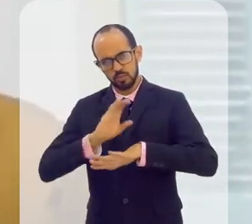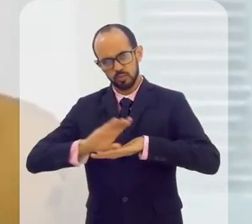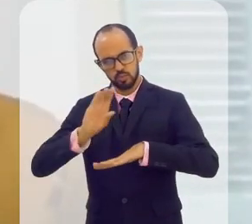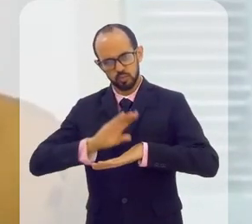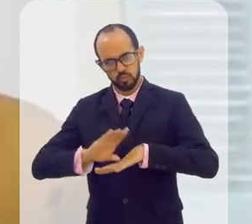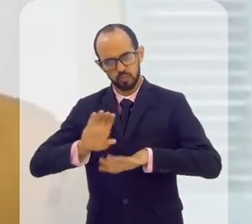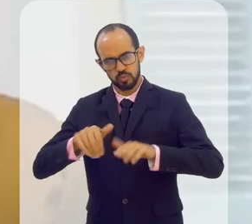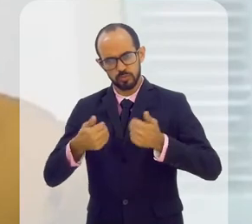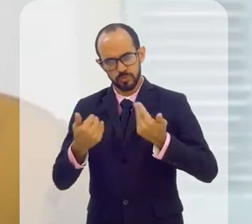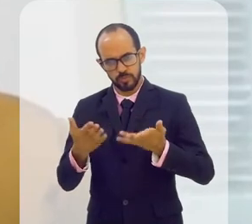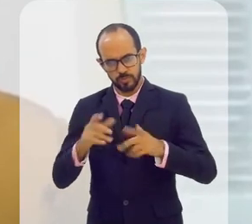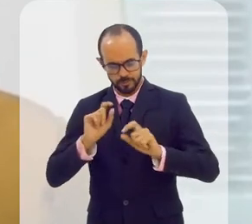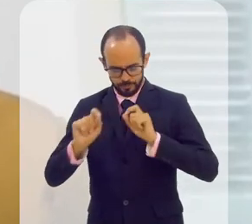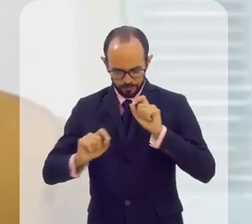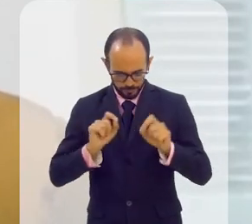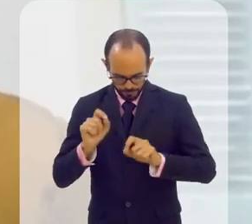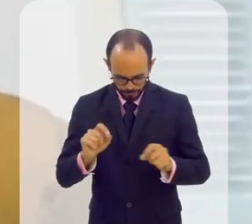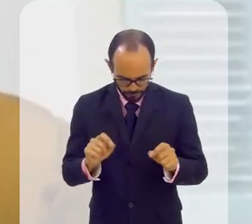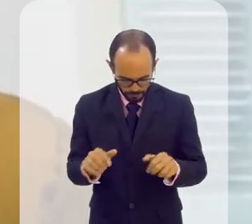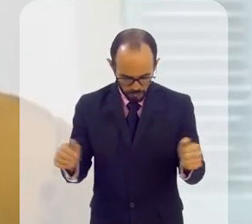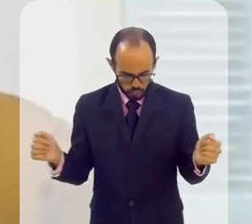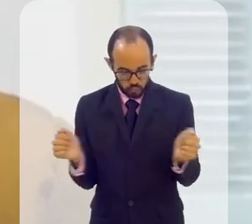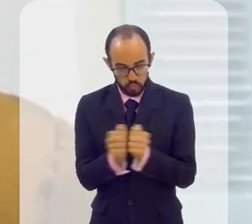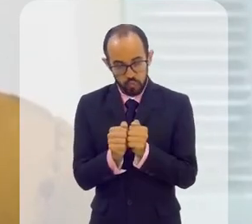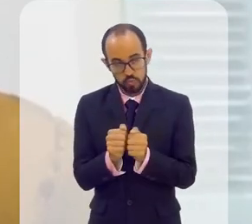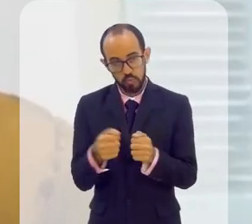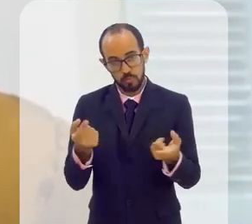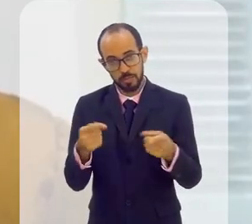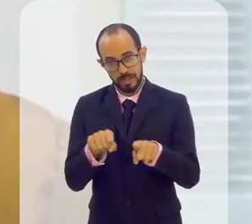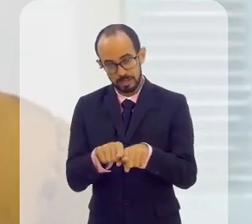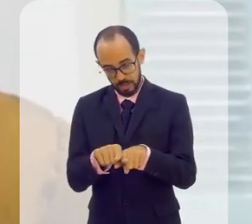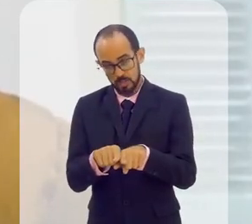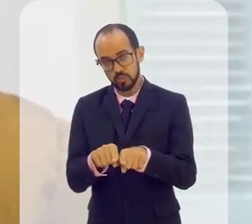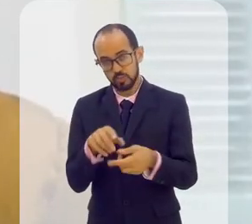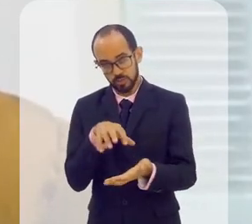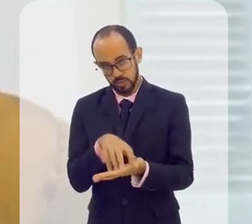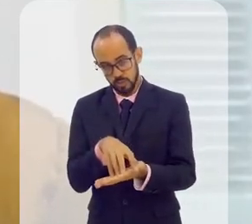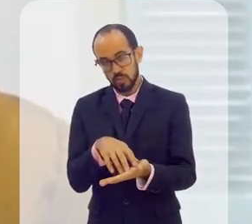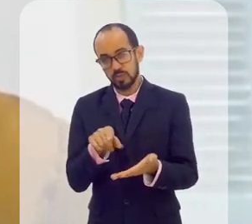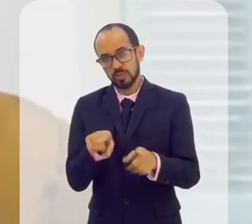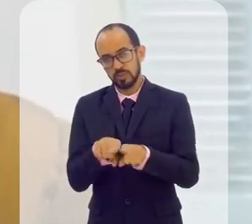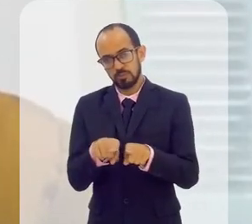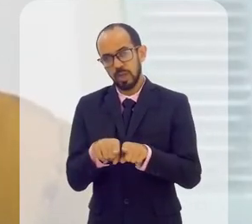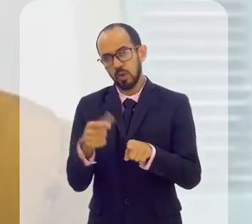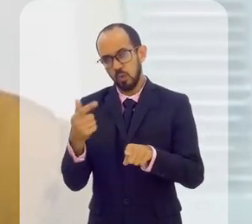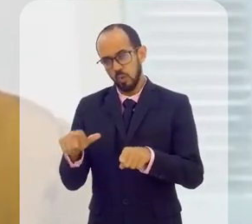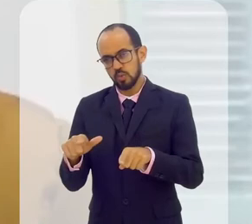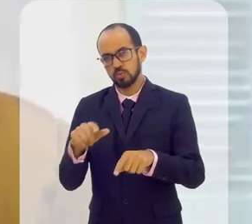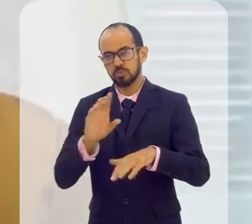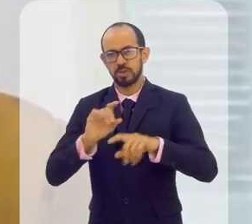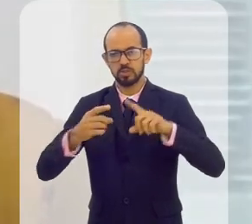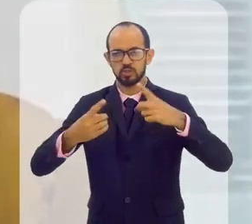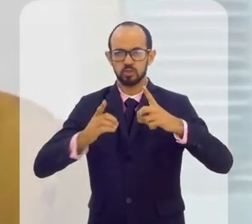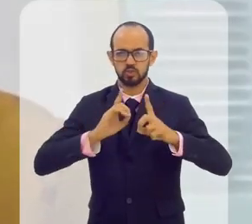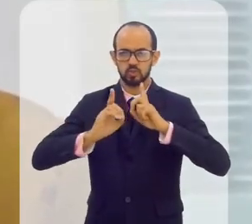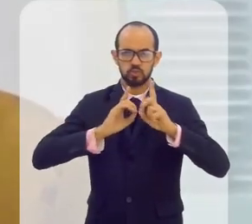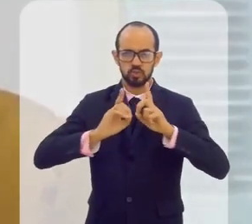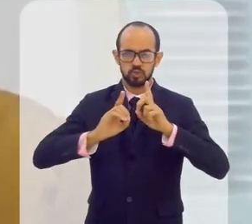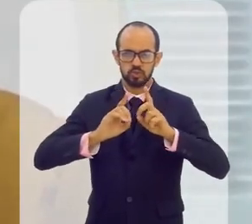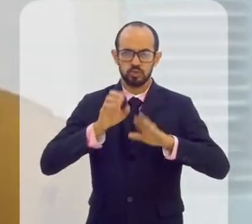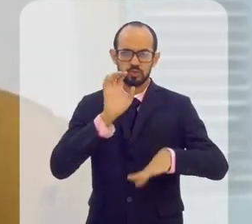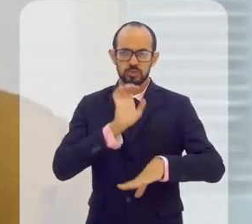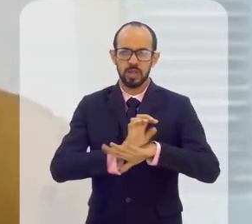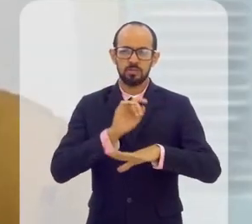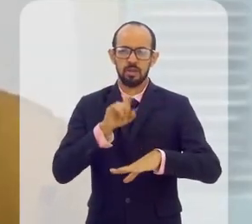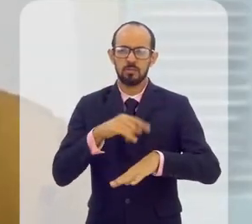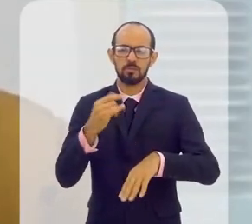formação dos cursos, né? Então, estar junto com parceiros do setor e de outros setores para